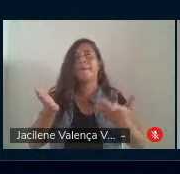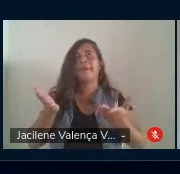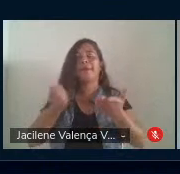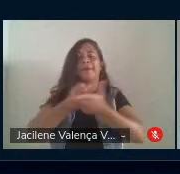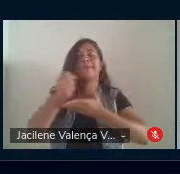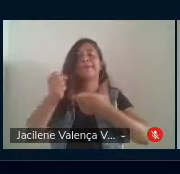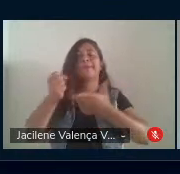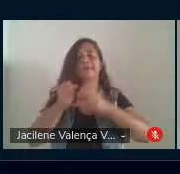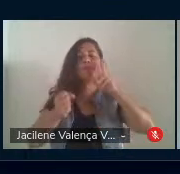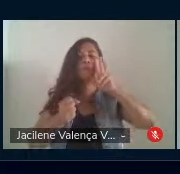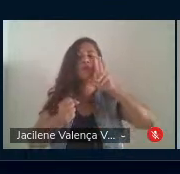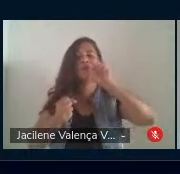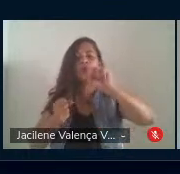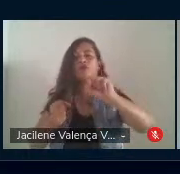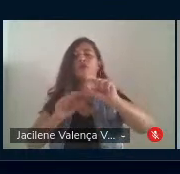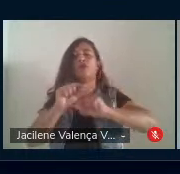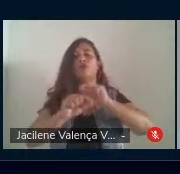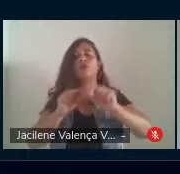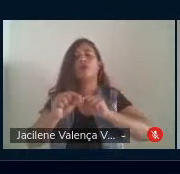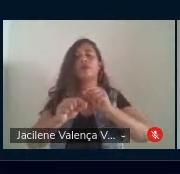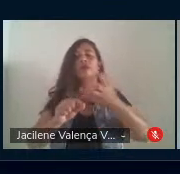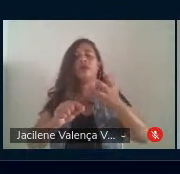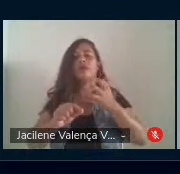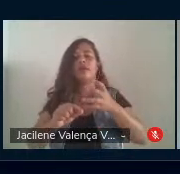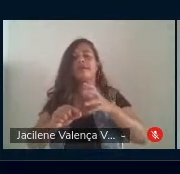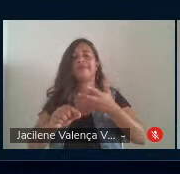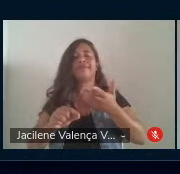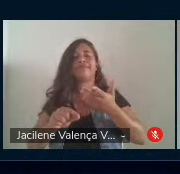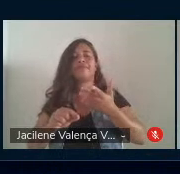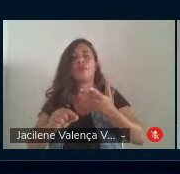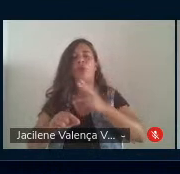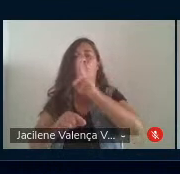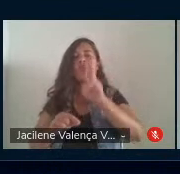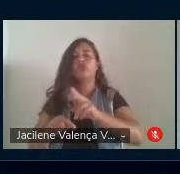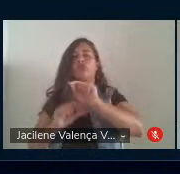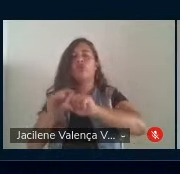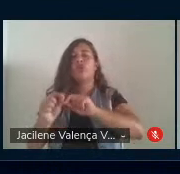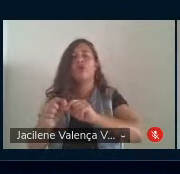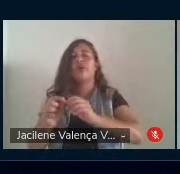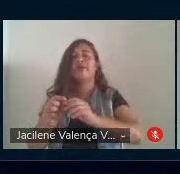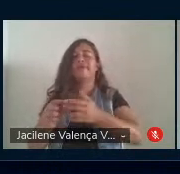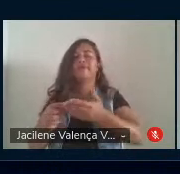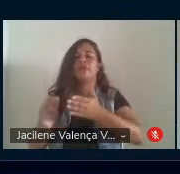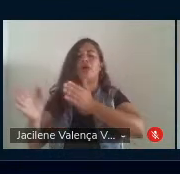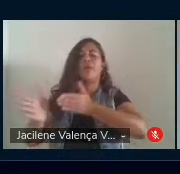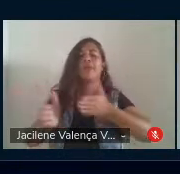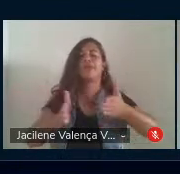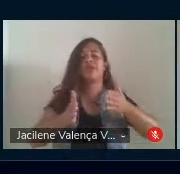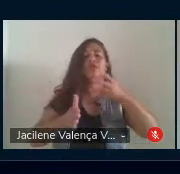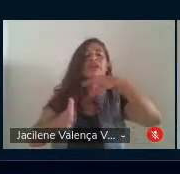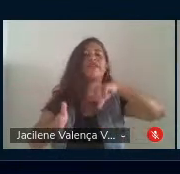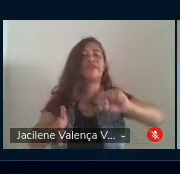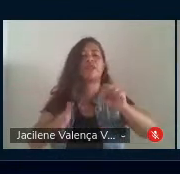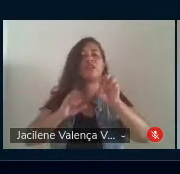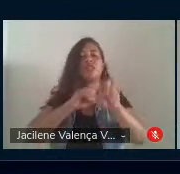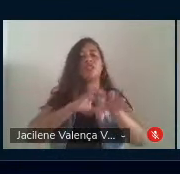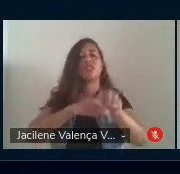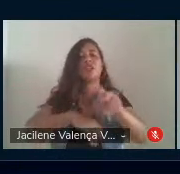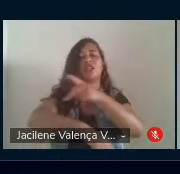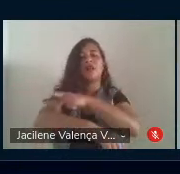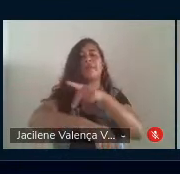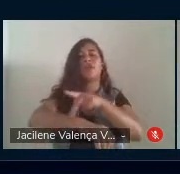fortemente na obra de Freire, né? No processo que Freire nos ensina desde da pedagogia